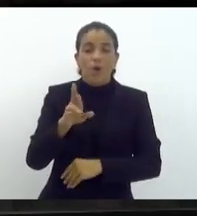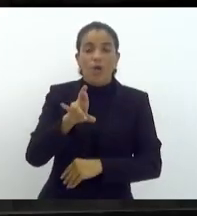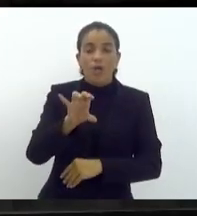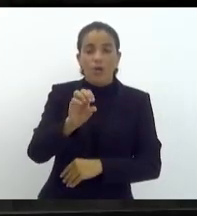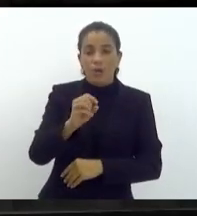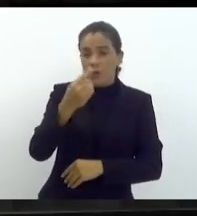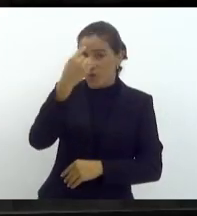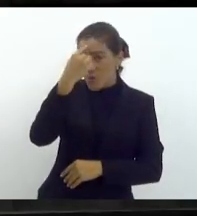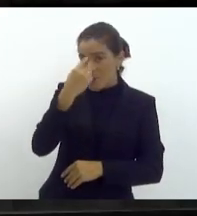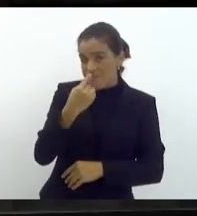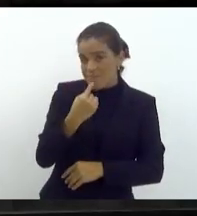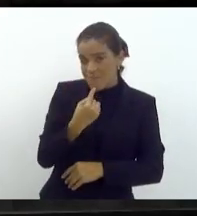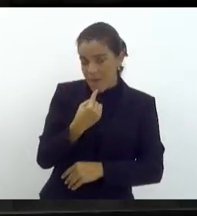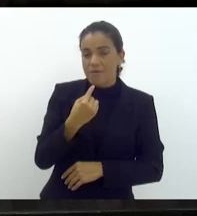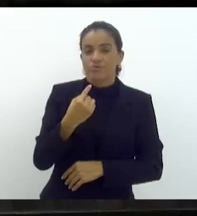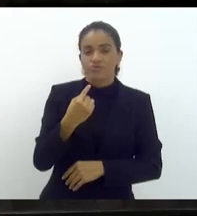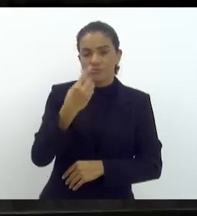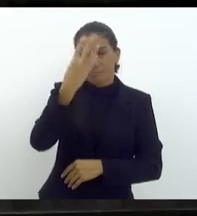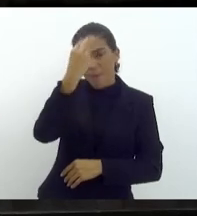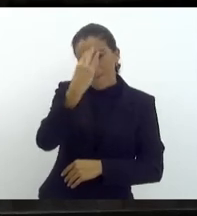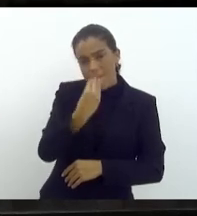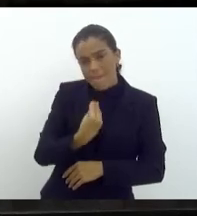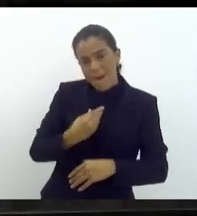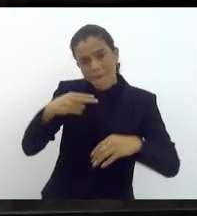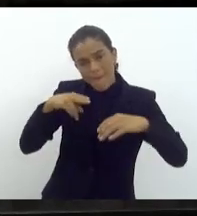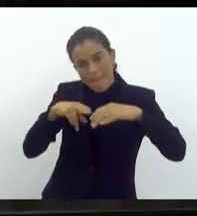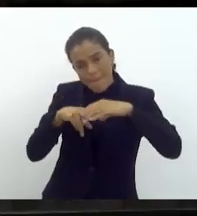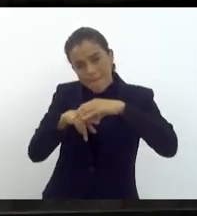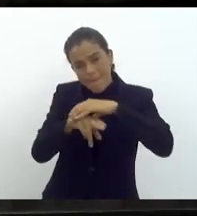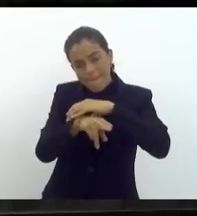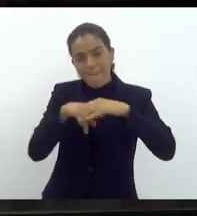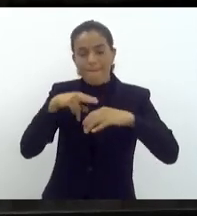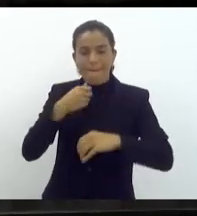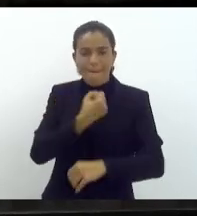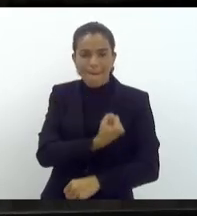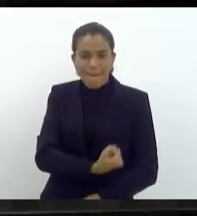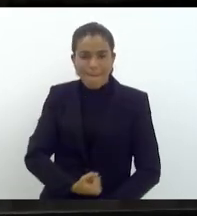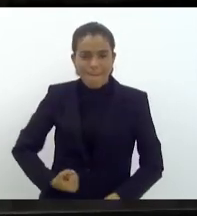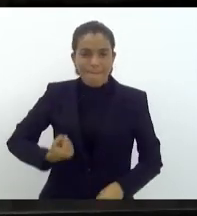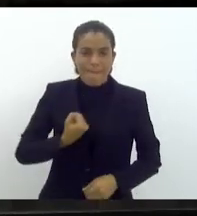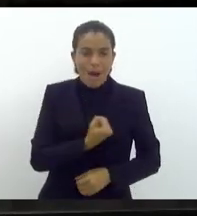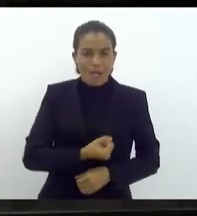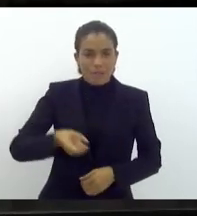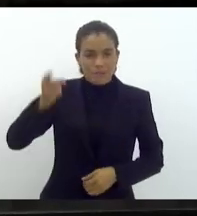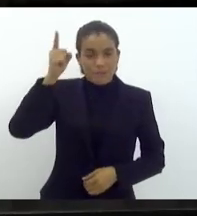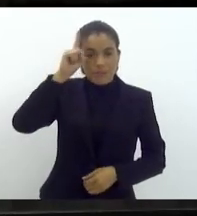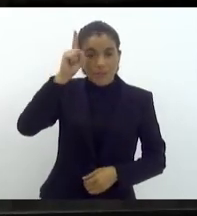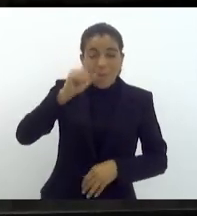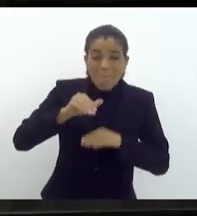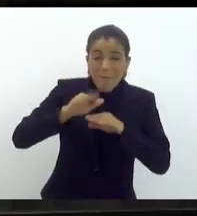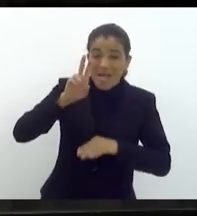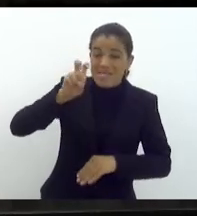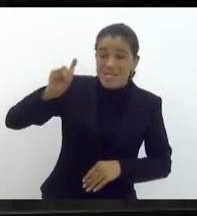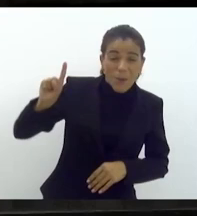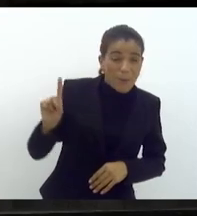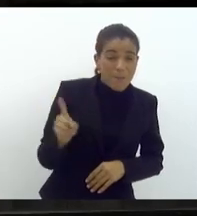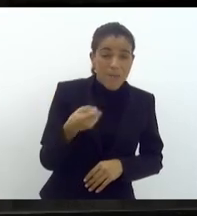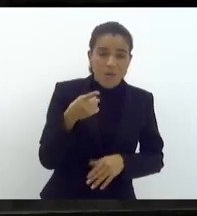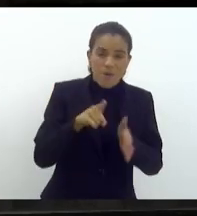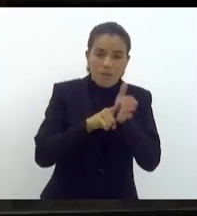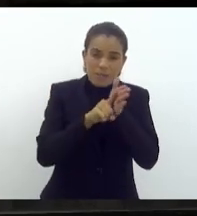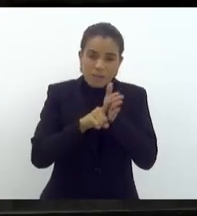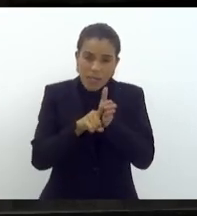de grande importância, que vai fazer mais de 5 mil exames diários, que vai desafogar